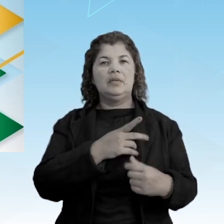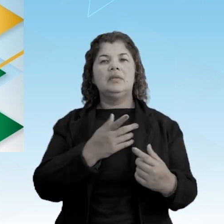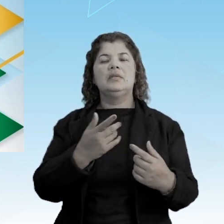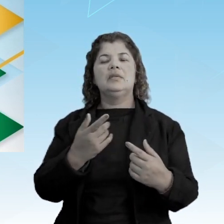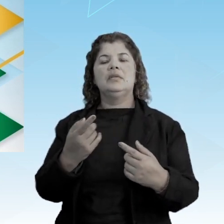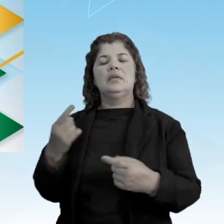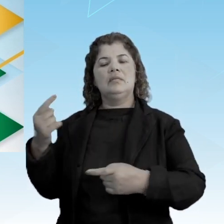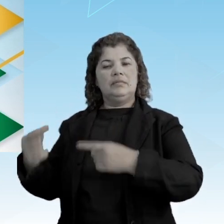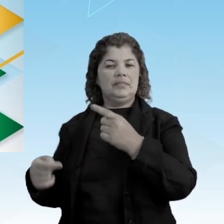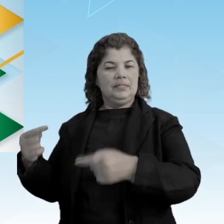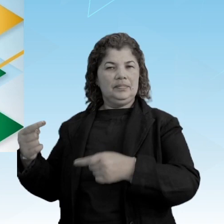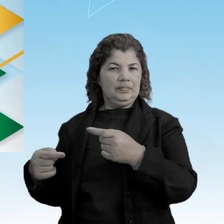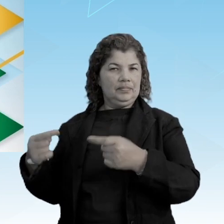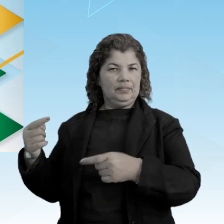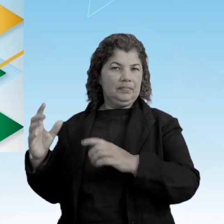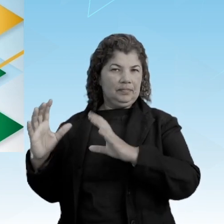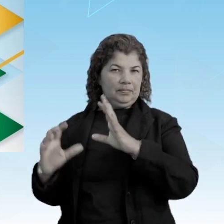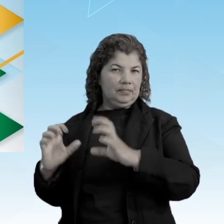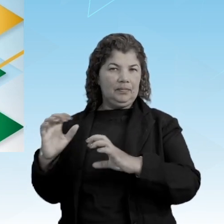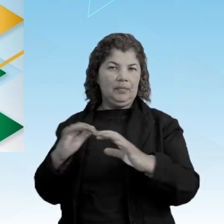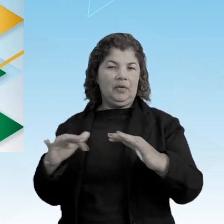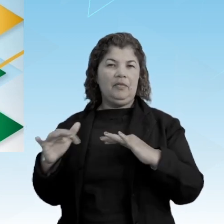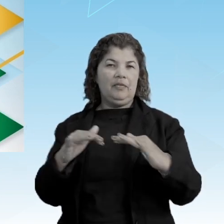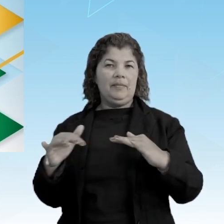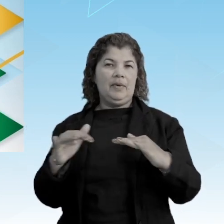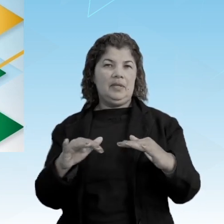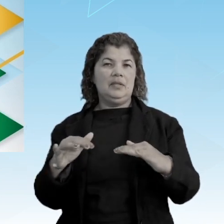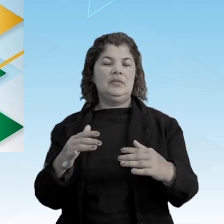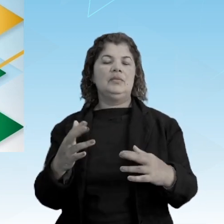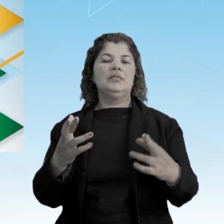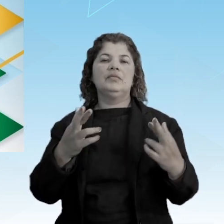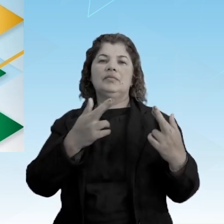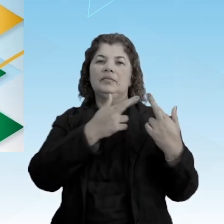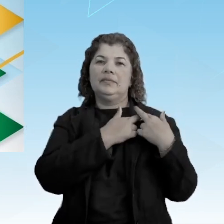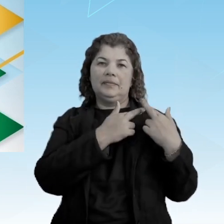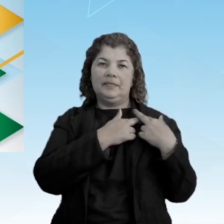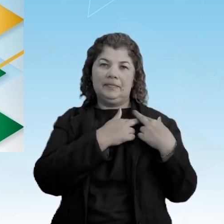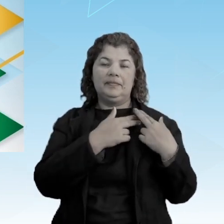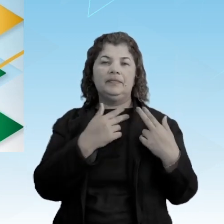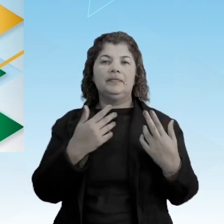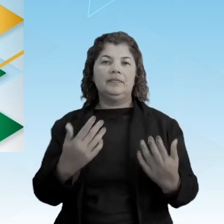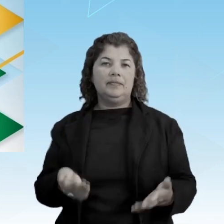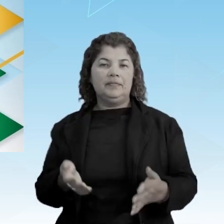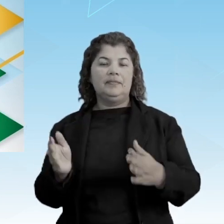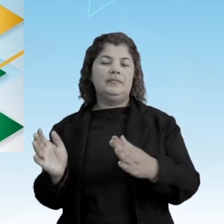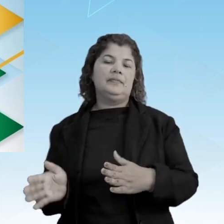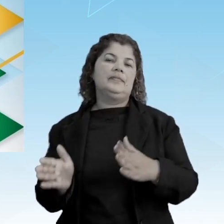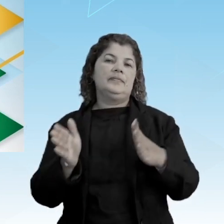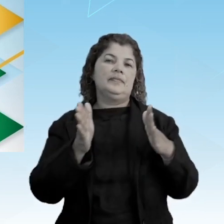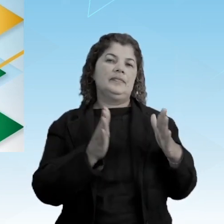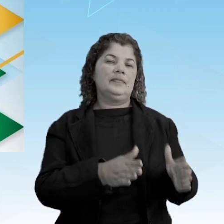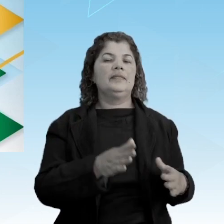pela independência. Enquanto isso, no Ceará, eita, forças